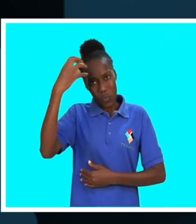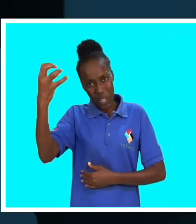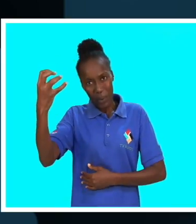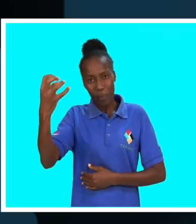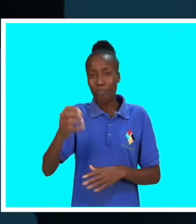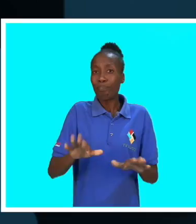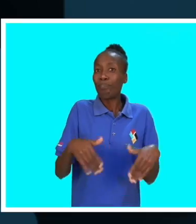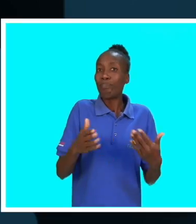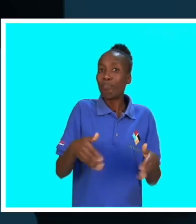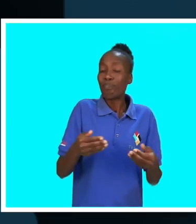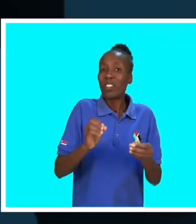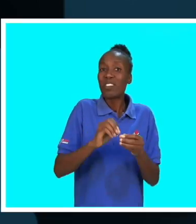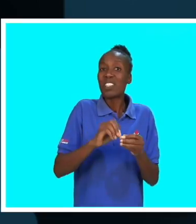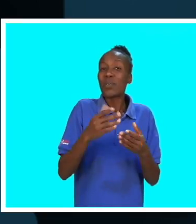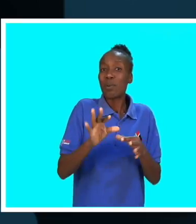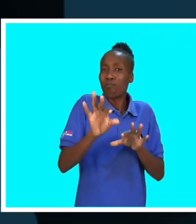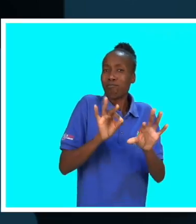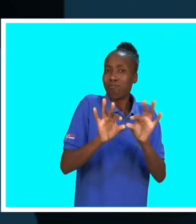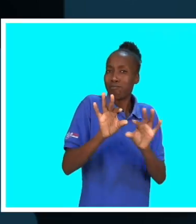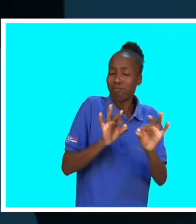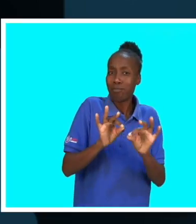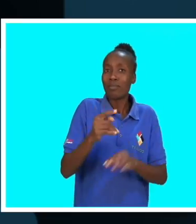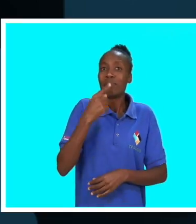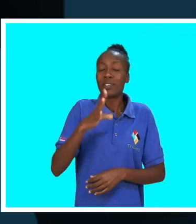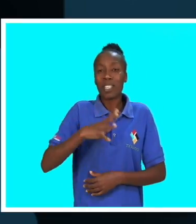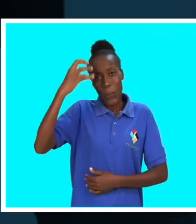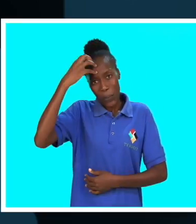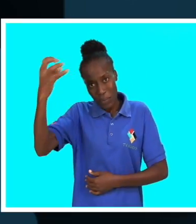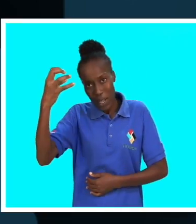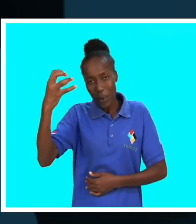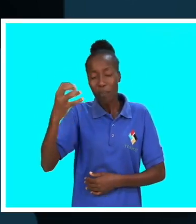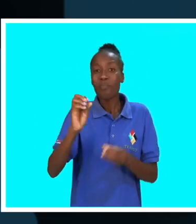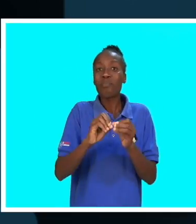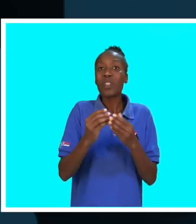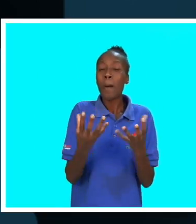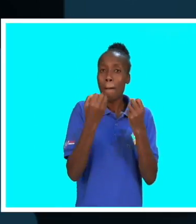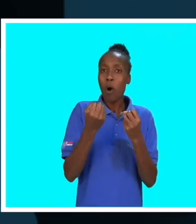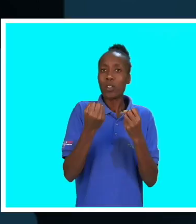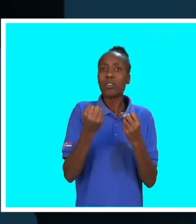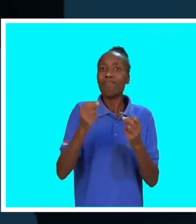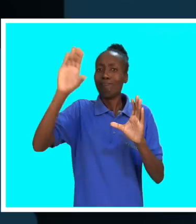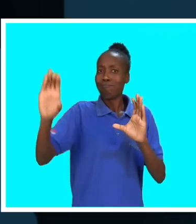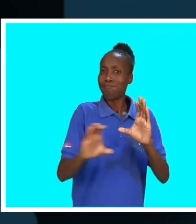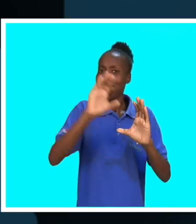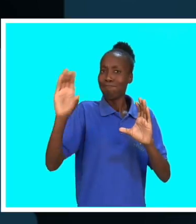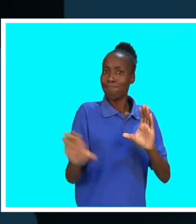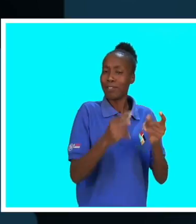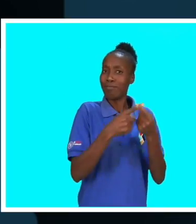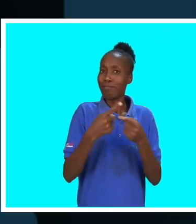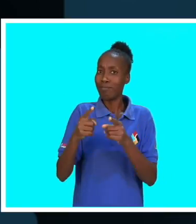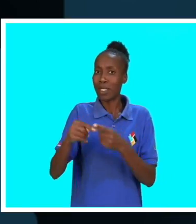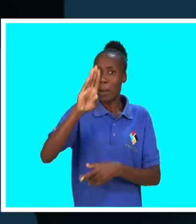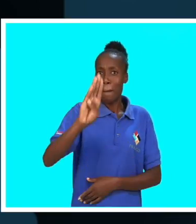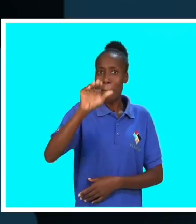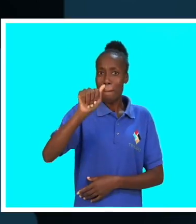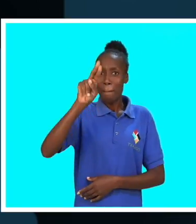sobretudo pelo governo. que vão ser distinguidas, melhor dizendo, pelo governo, que se enquadram perfeitamente naquilo que